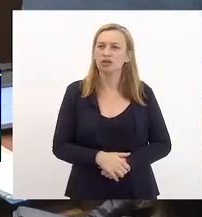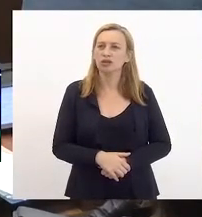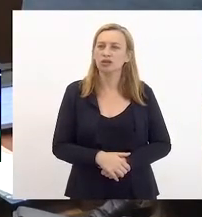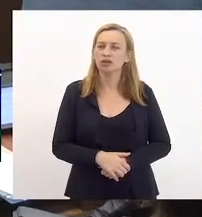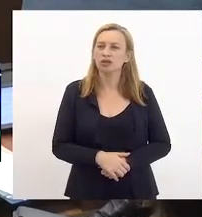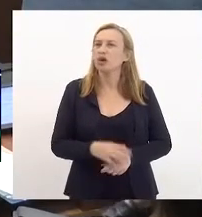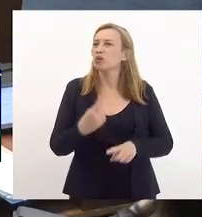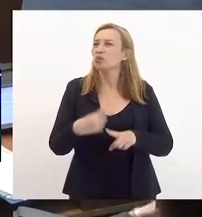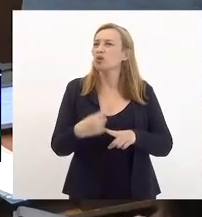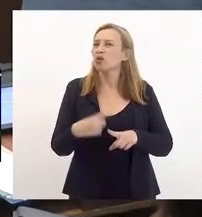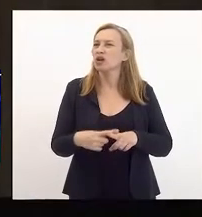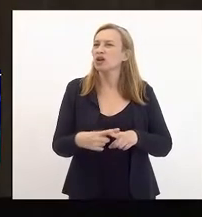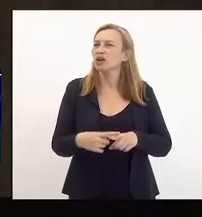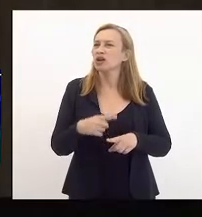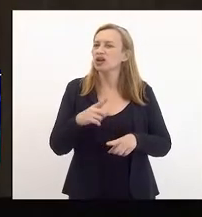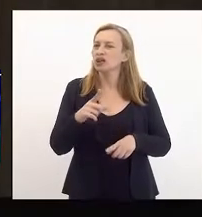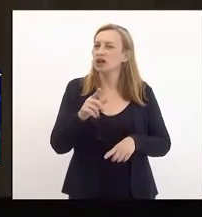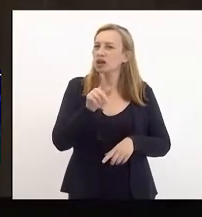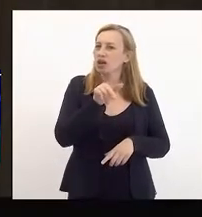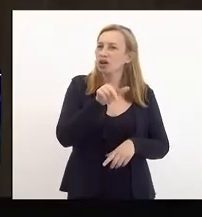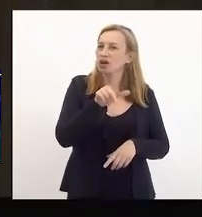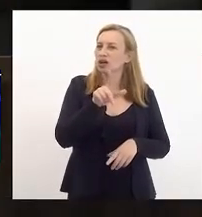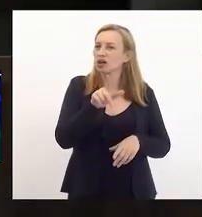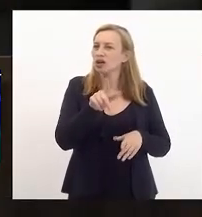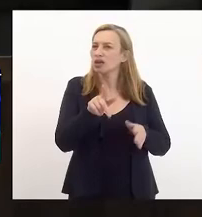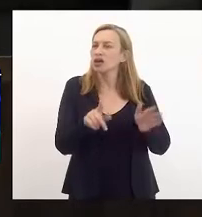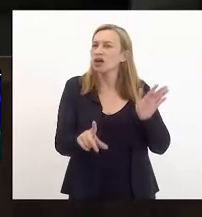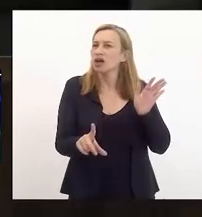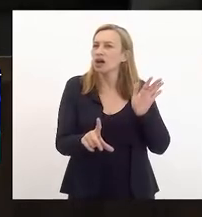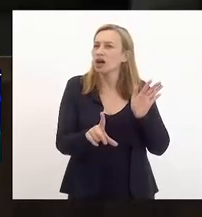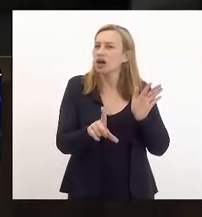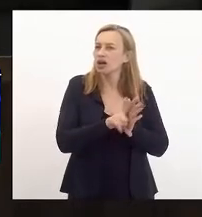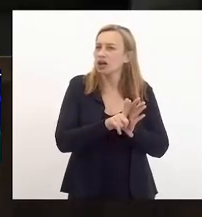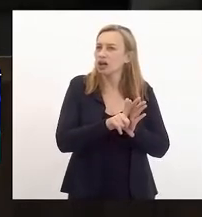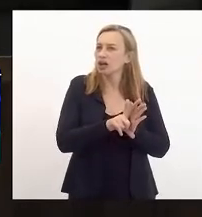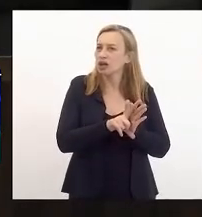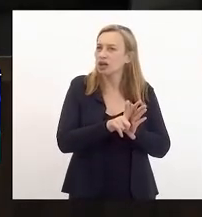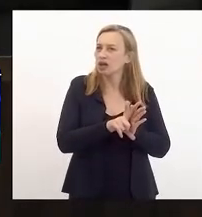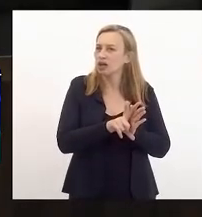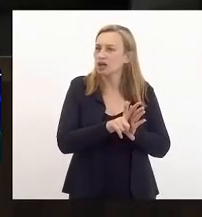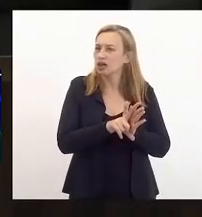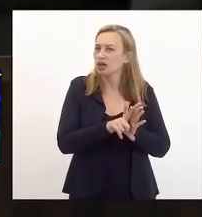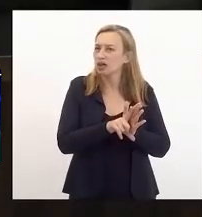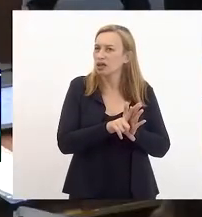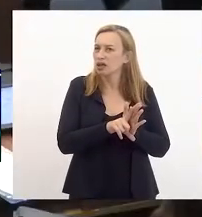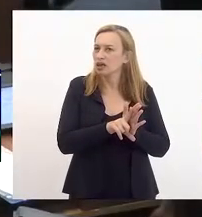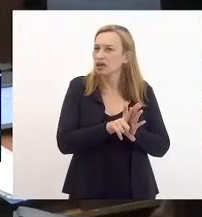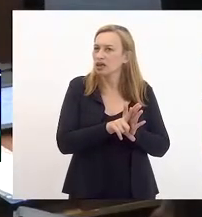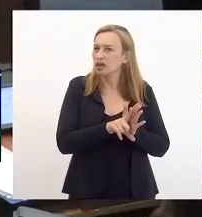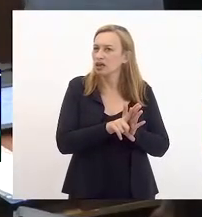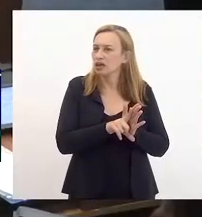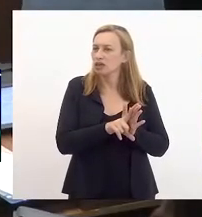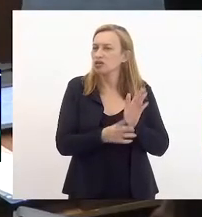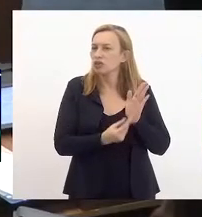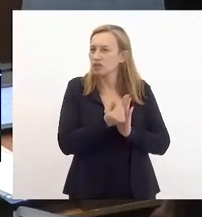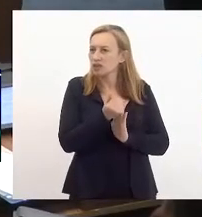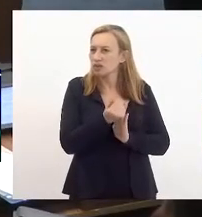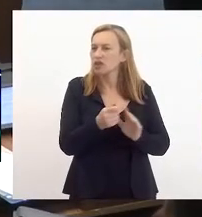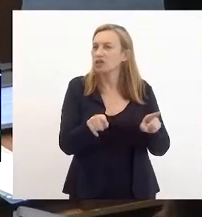Porque é tanto o Lua quanto o PPA. Não, a Lua ou o Leomar quer discutir? É isso, Leomar? Não, eu já discuti mais.